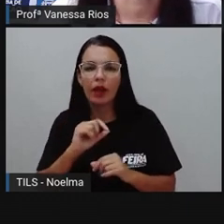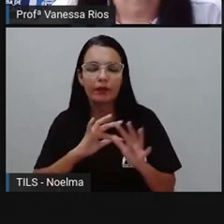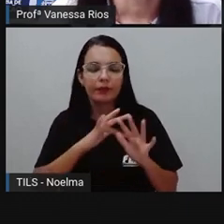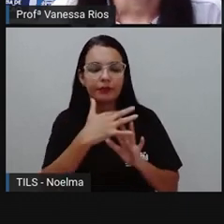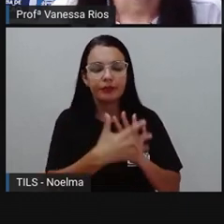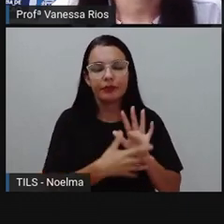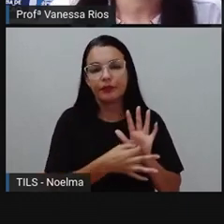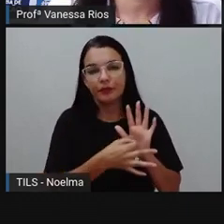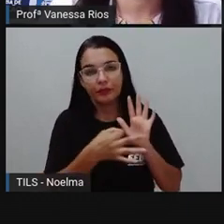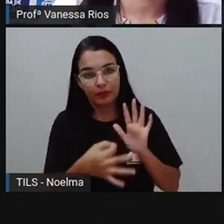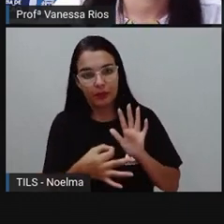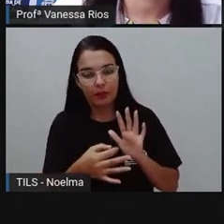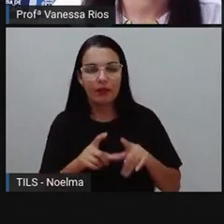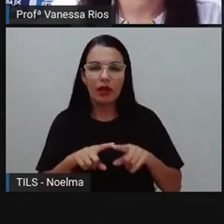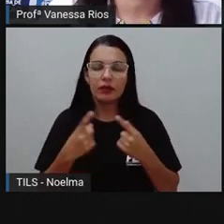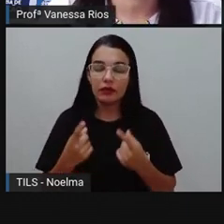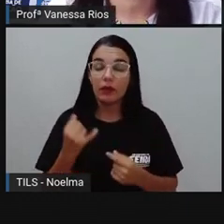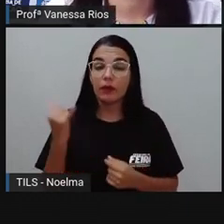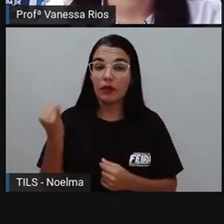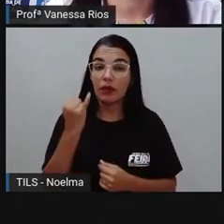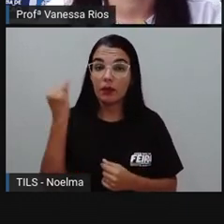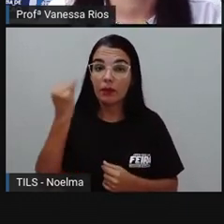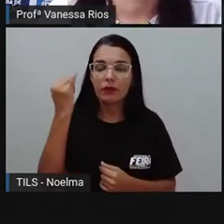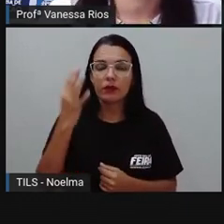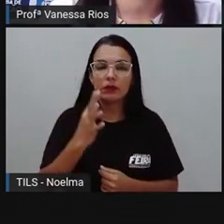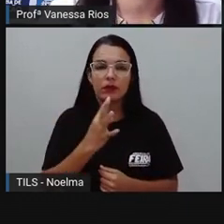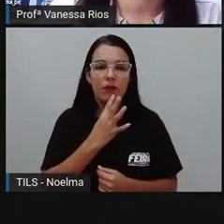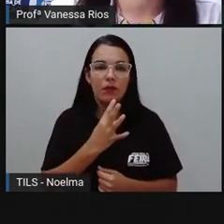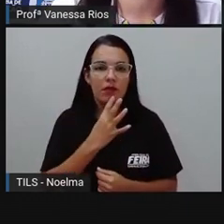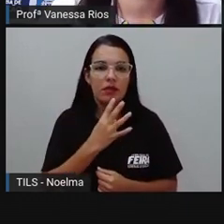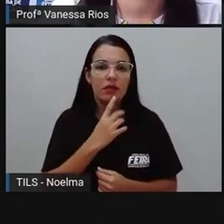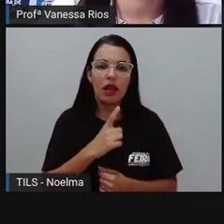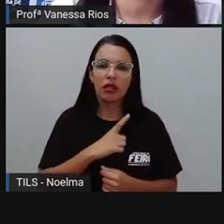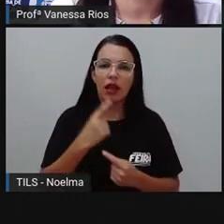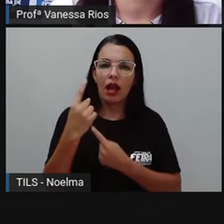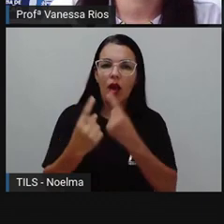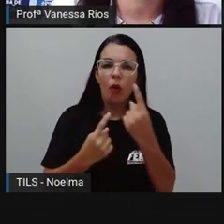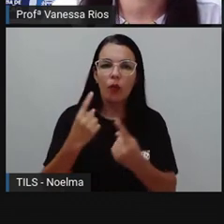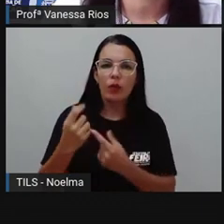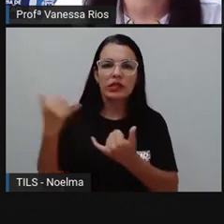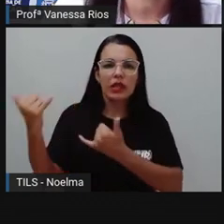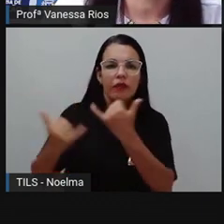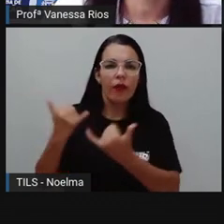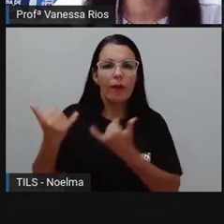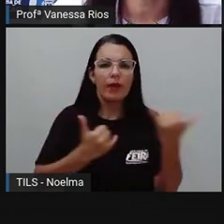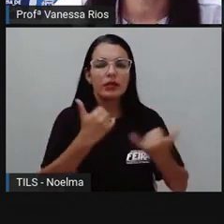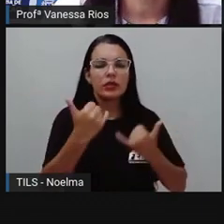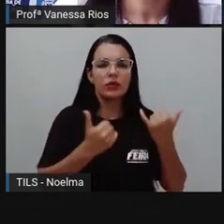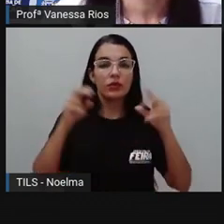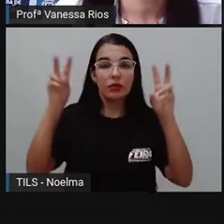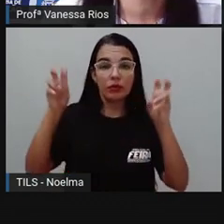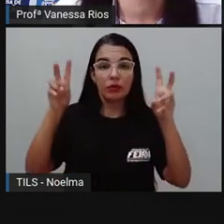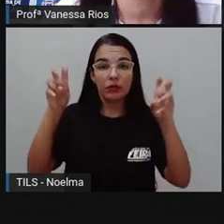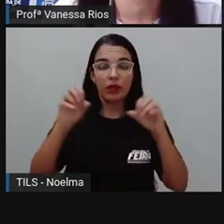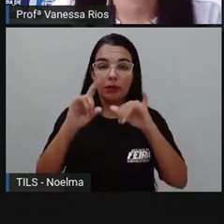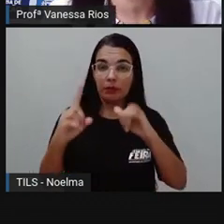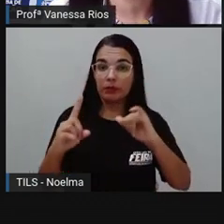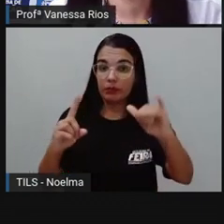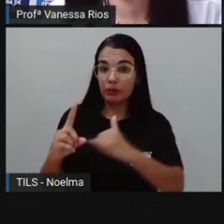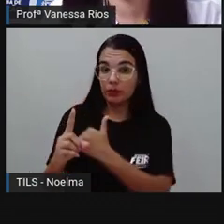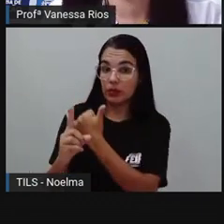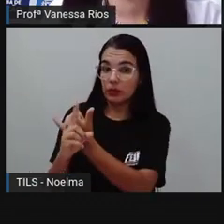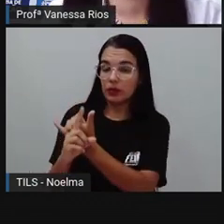Olhem só. É importante a gente conhecer, ter algumas informações iniciais sobre o tema bullying, porque a